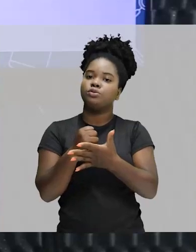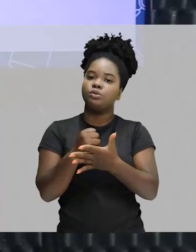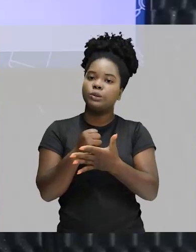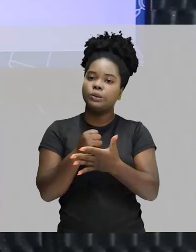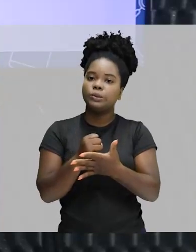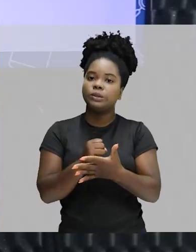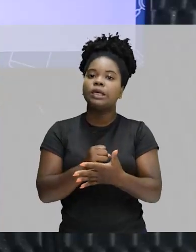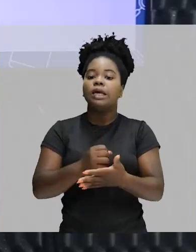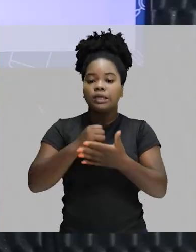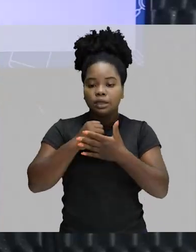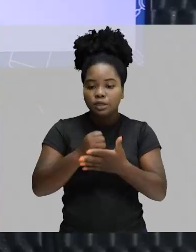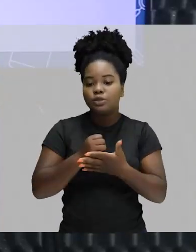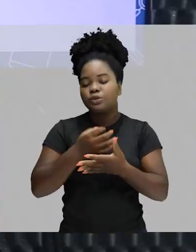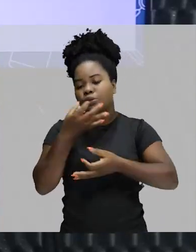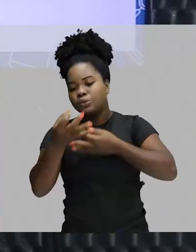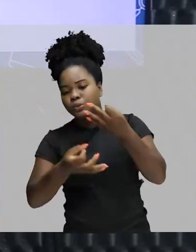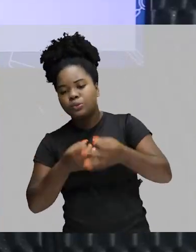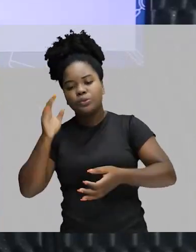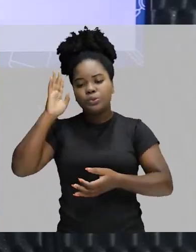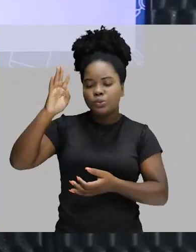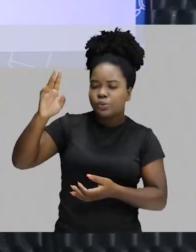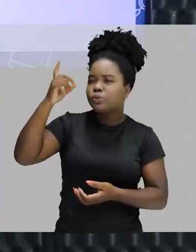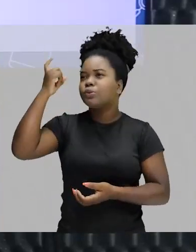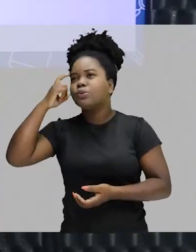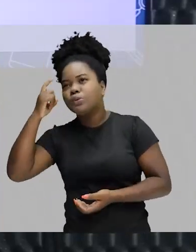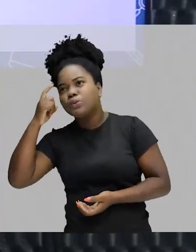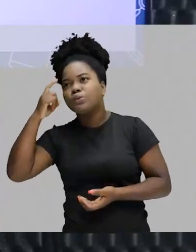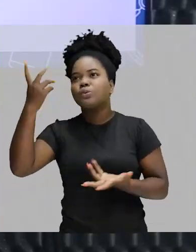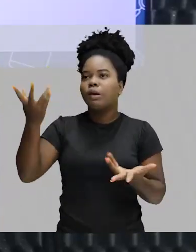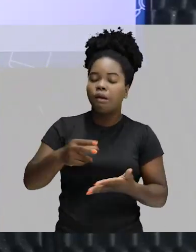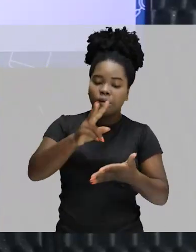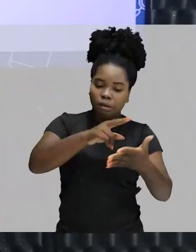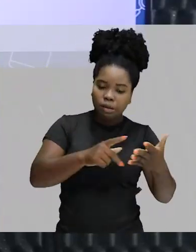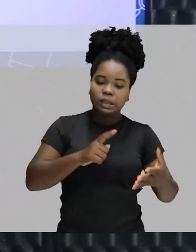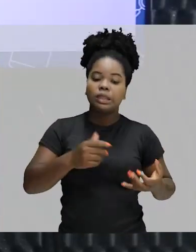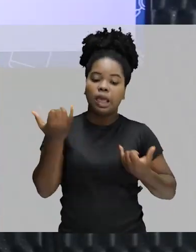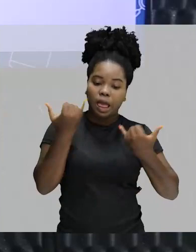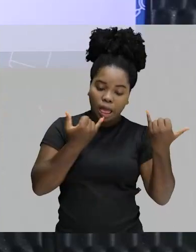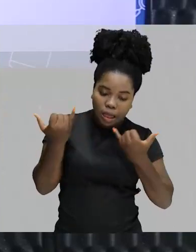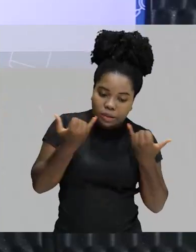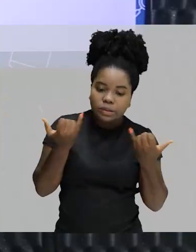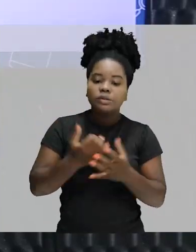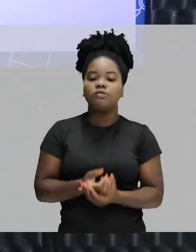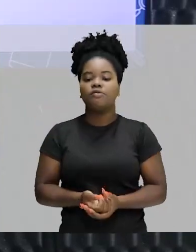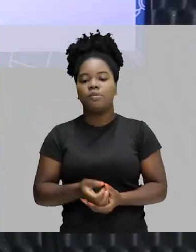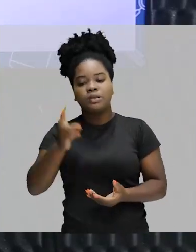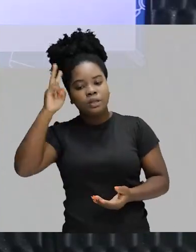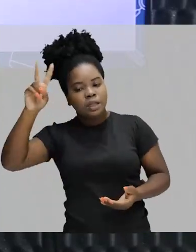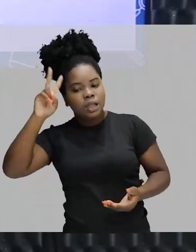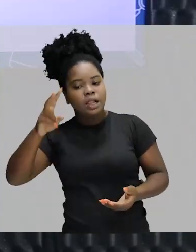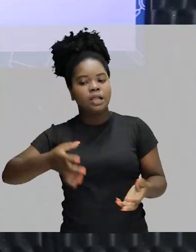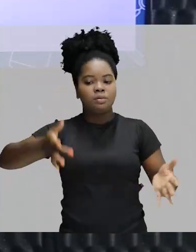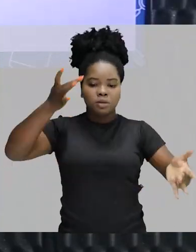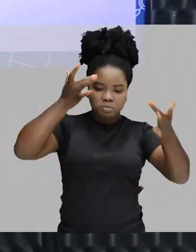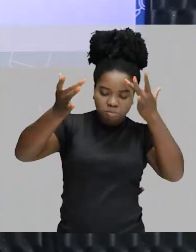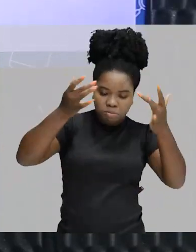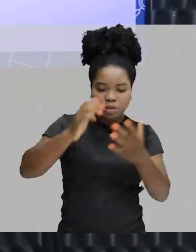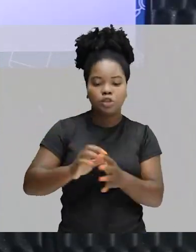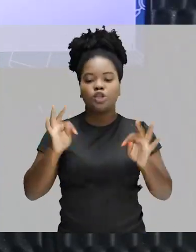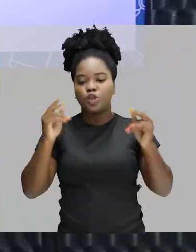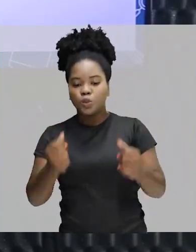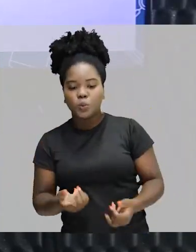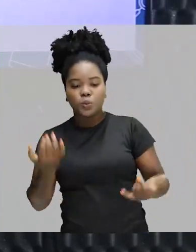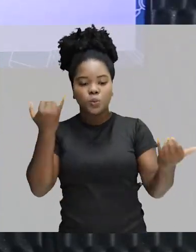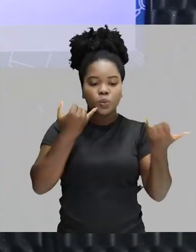esses argumentos mais convincentes. Através da leitura, a vai ter esses dados, né? Esses índices, todas essas informações